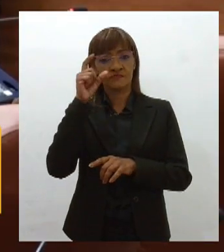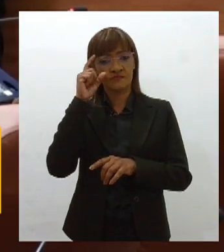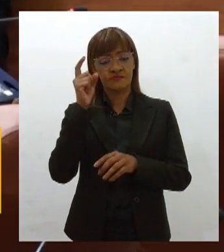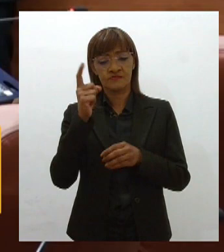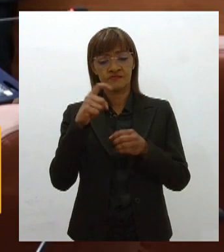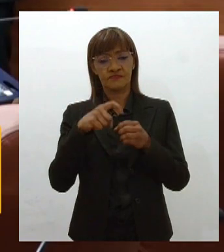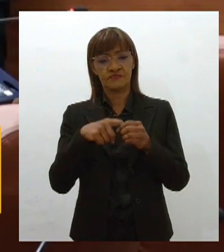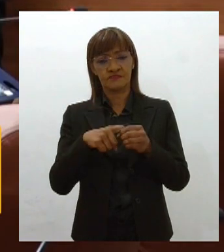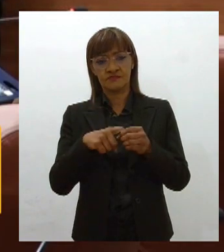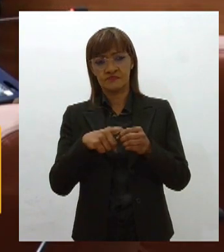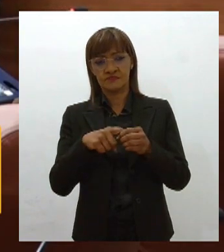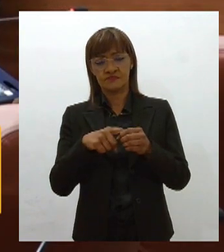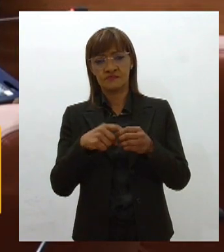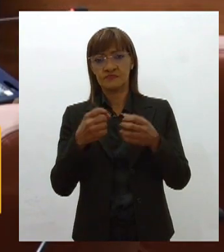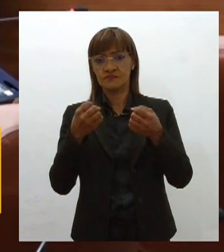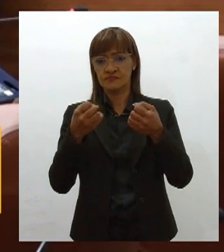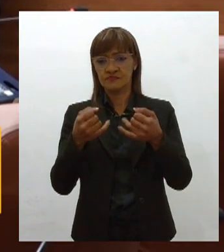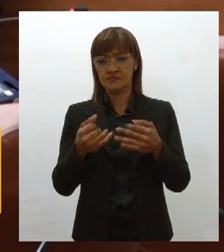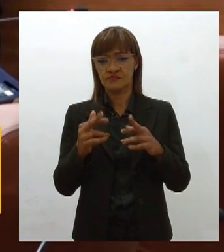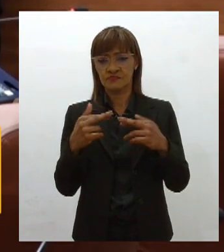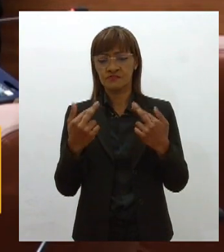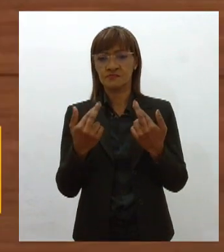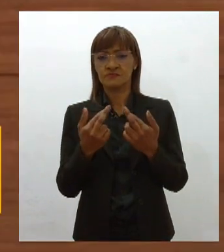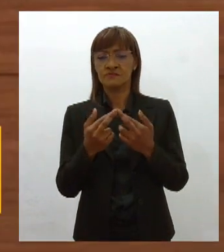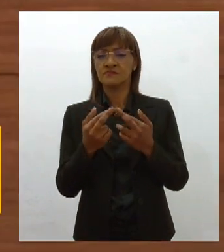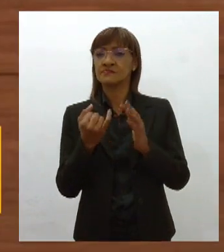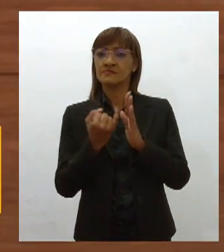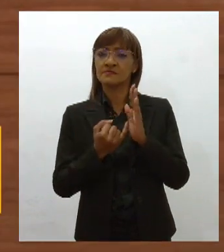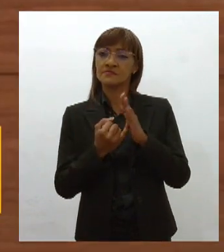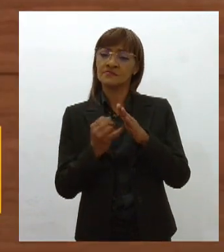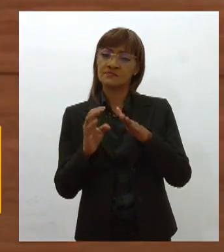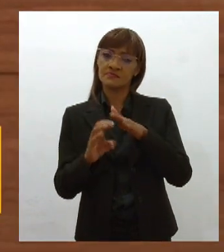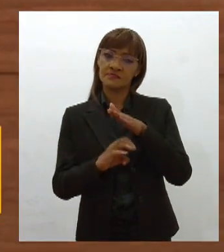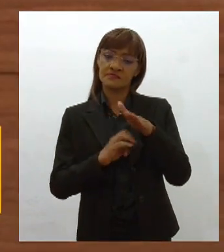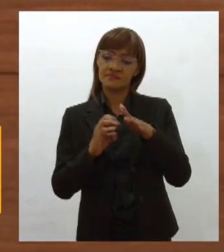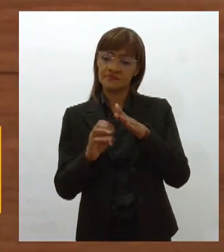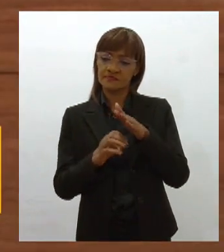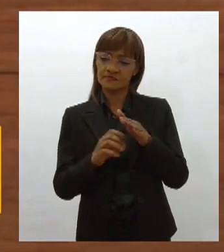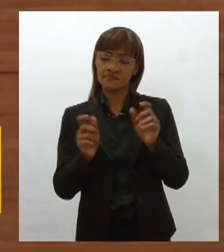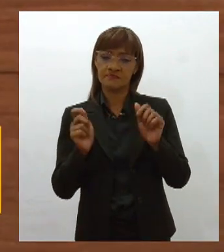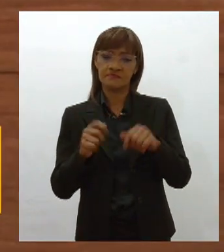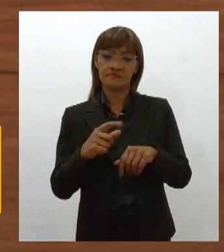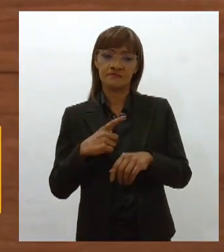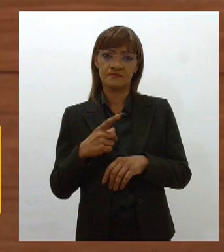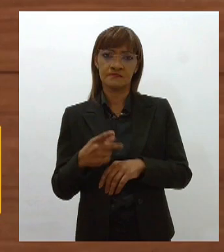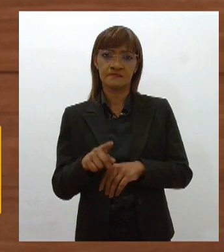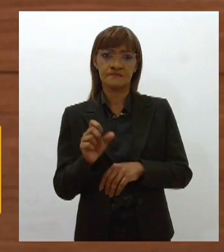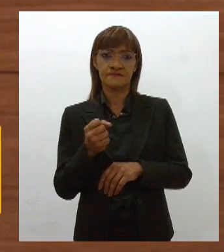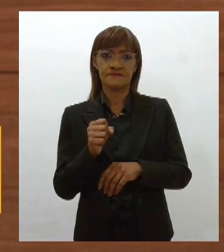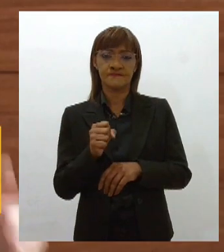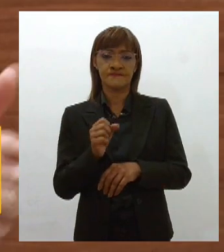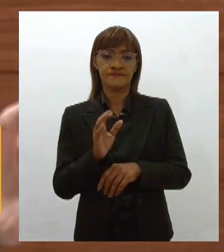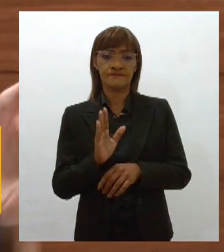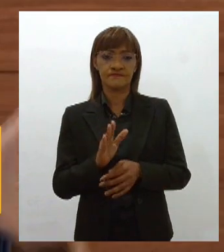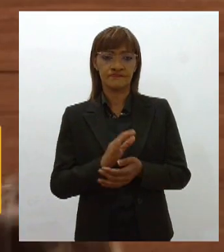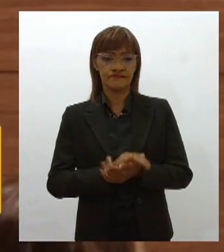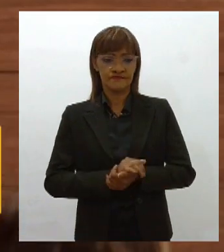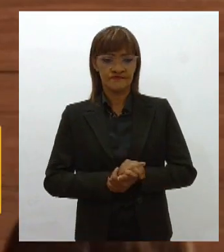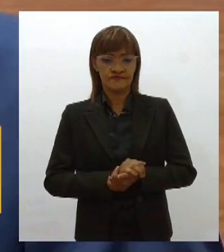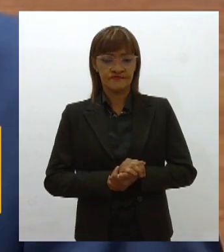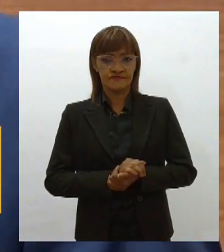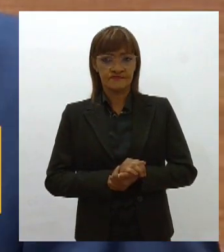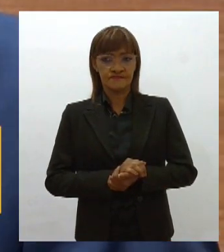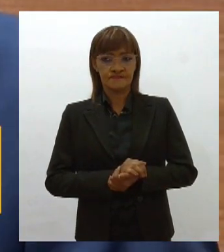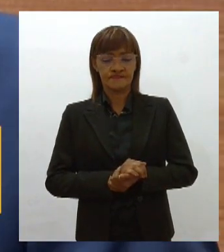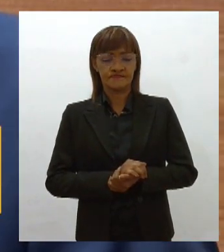falou sobre o benefício da redução de impostos a empresas para que se instalassem em Sergipe, por terem a capacidade de gerar empregos.